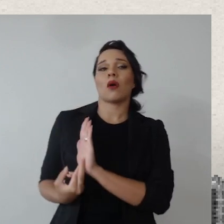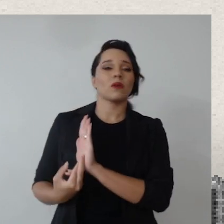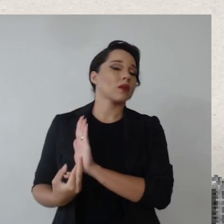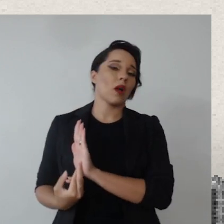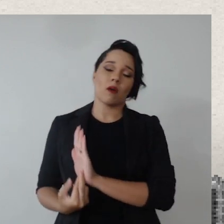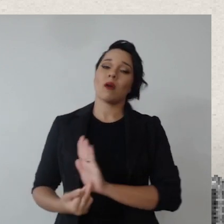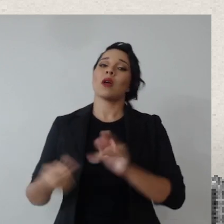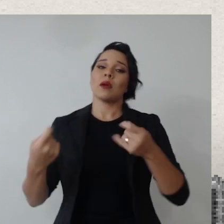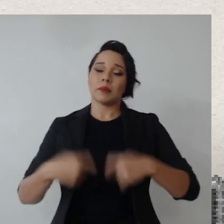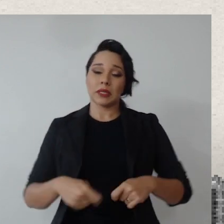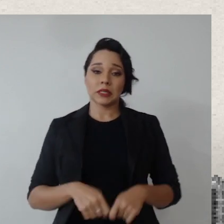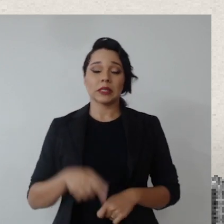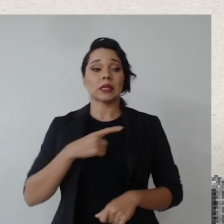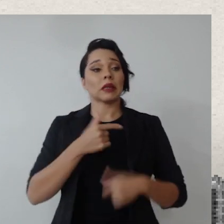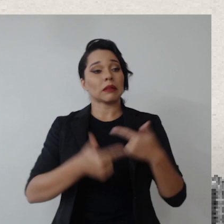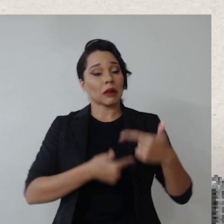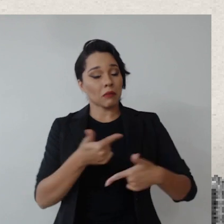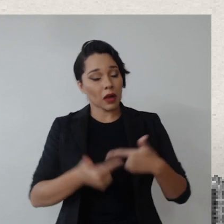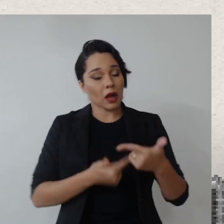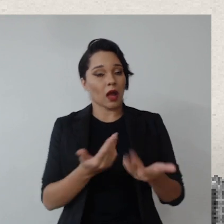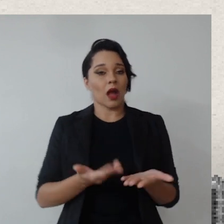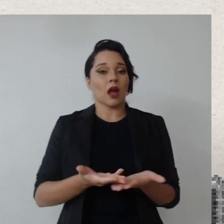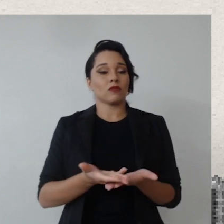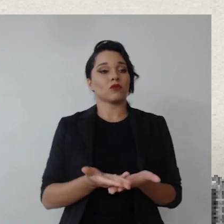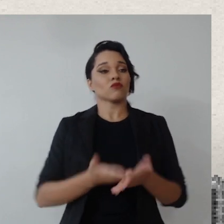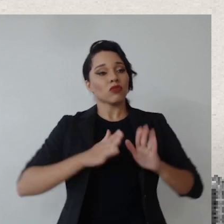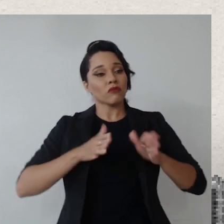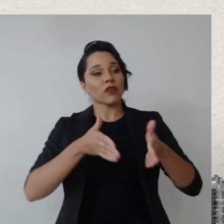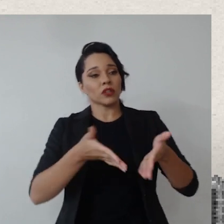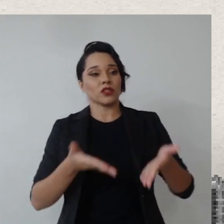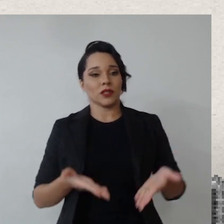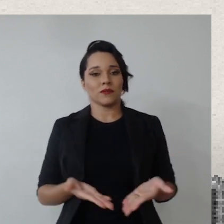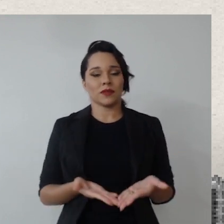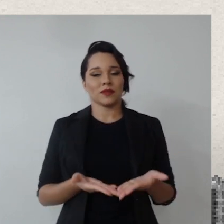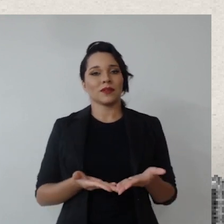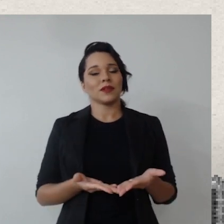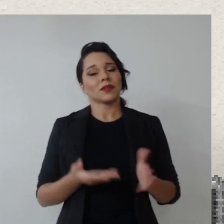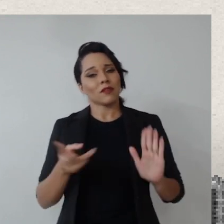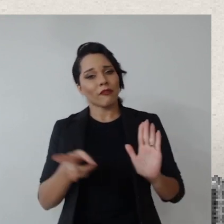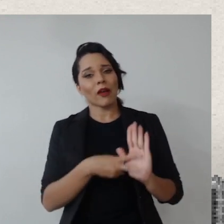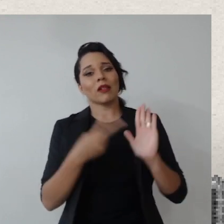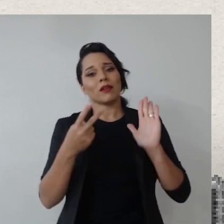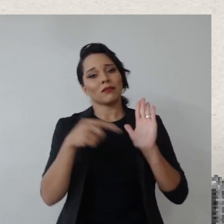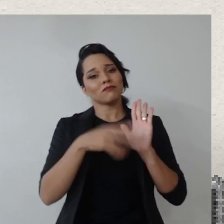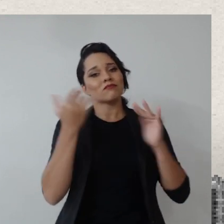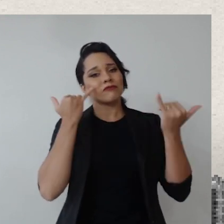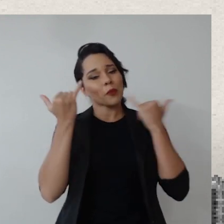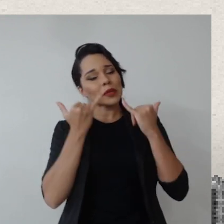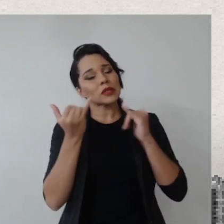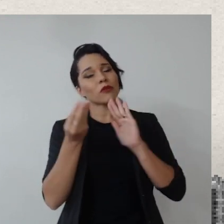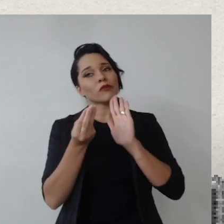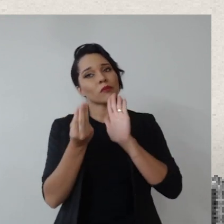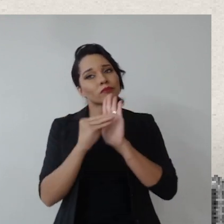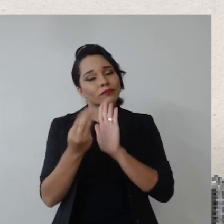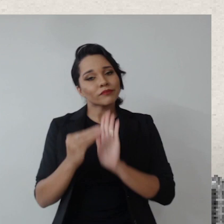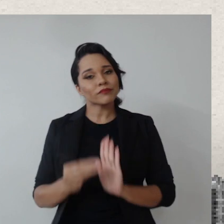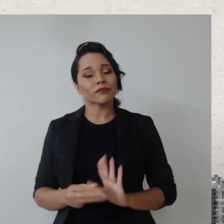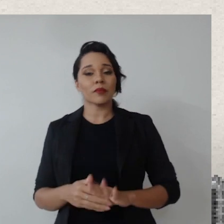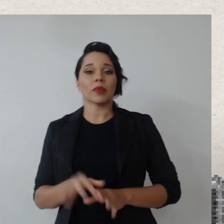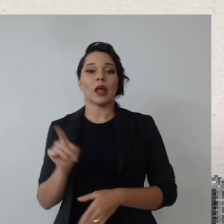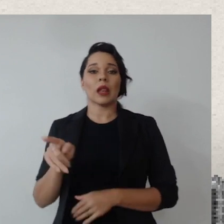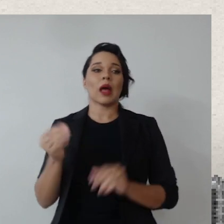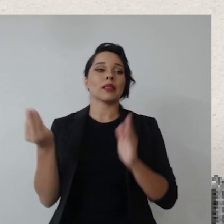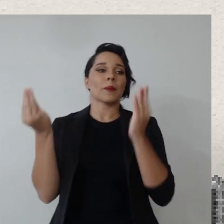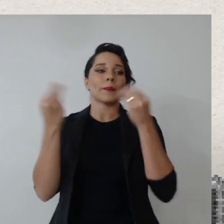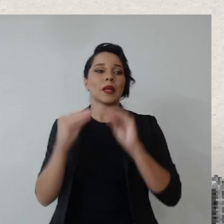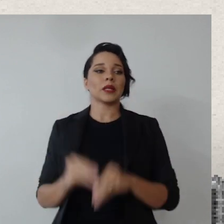relatório, mas a gente precisa ter trabalhos que enfatizem, que validem aqueles dados que estão sendo lançados